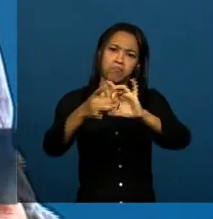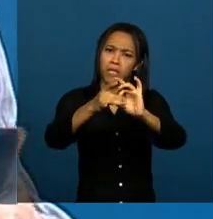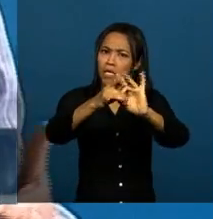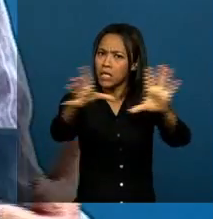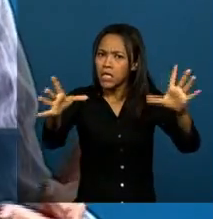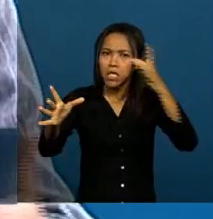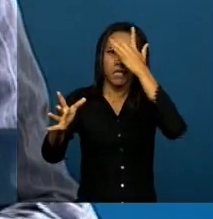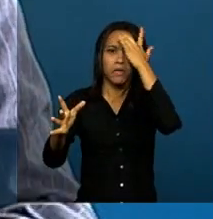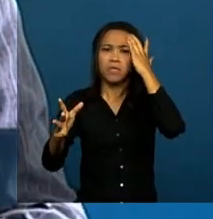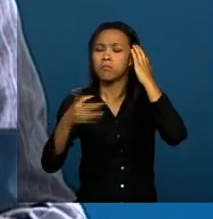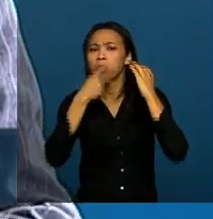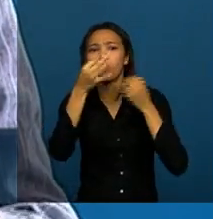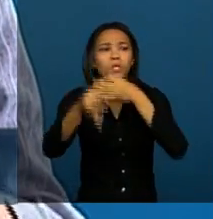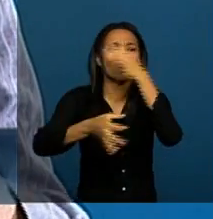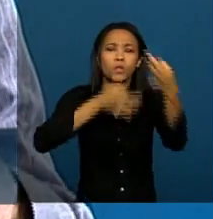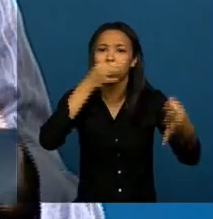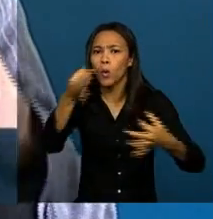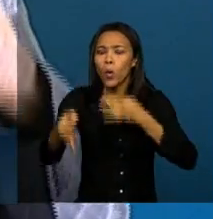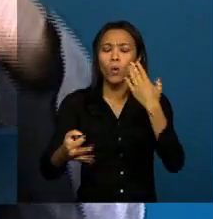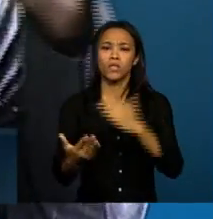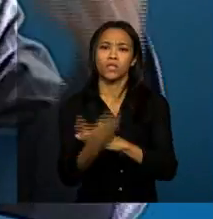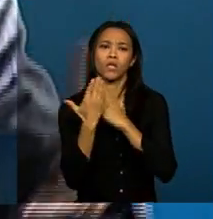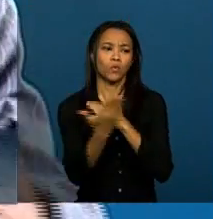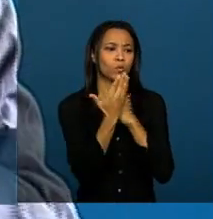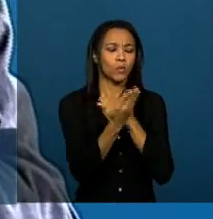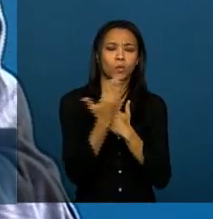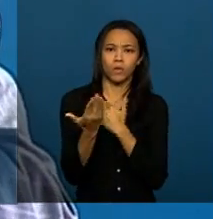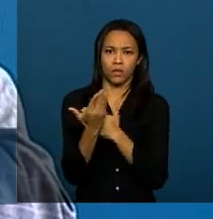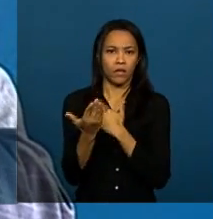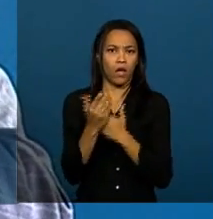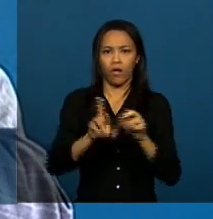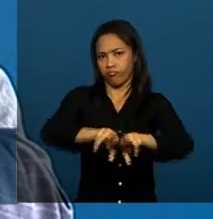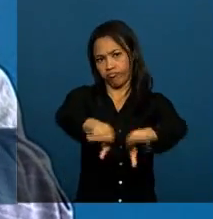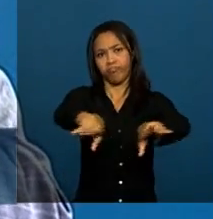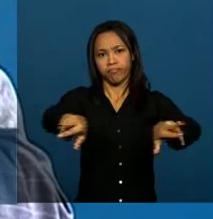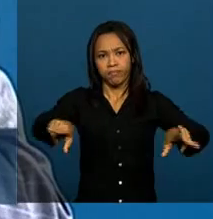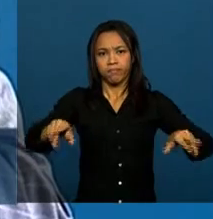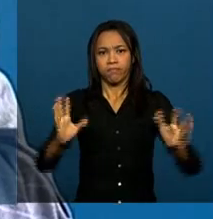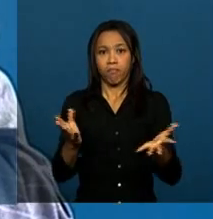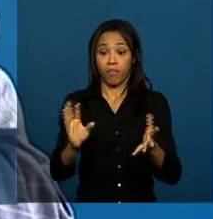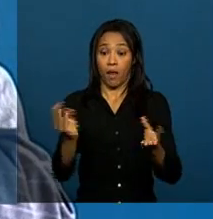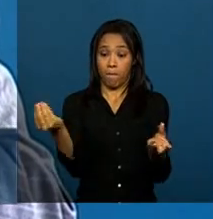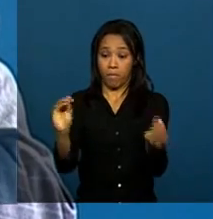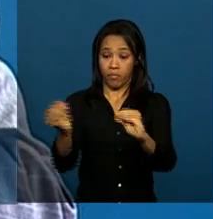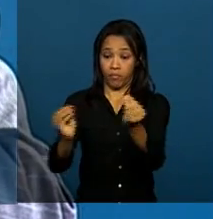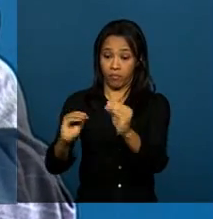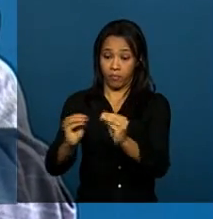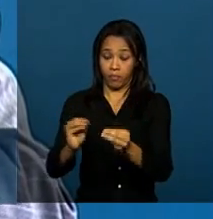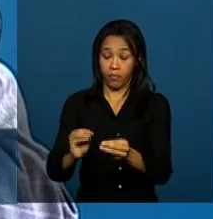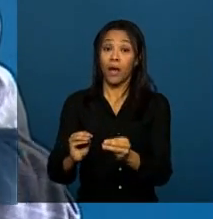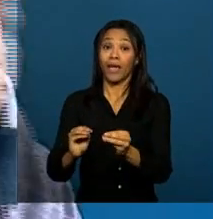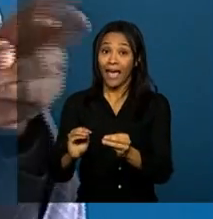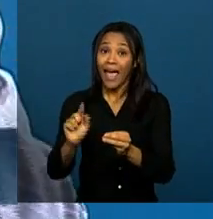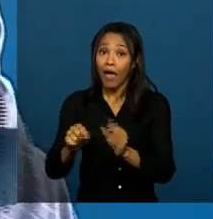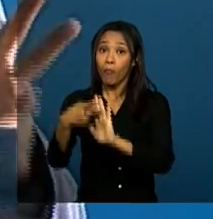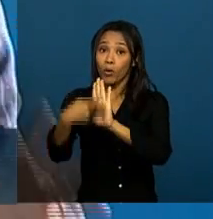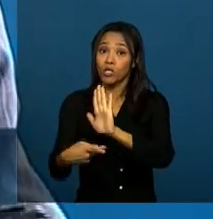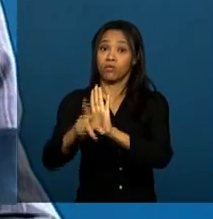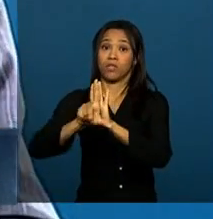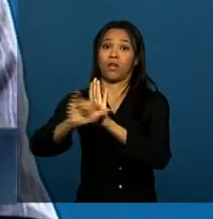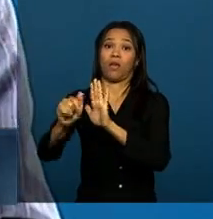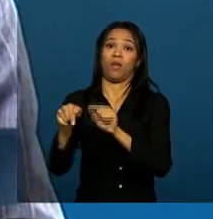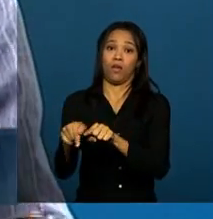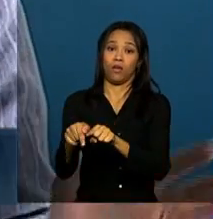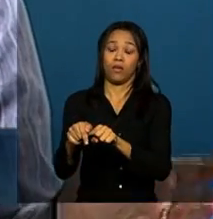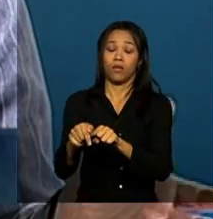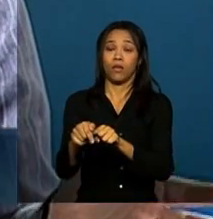aspectos, contribuir em todos os aspectos, colaborar em todos os aspectos do projeto de lei. Acho que ambos os temas